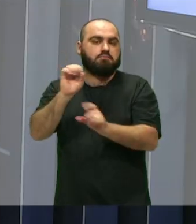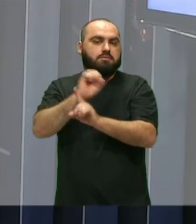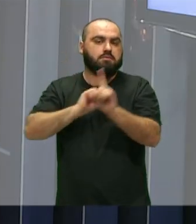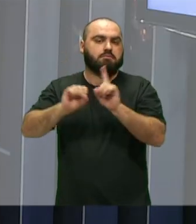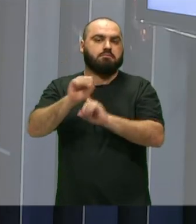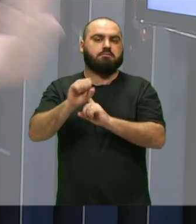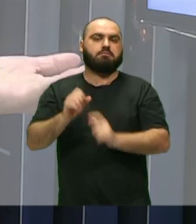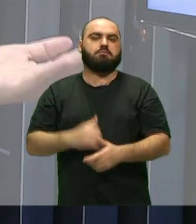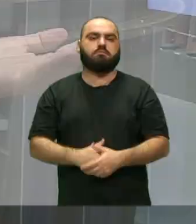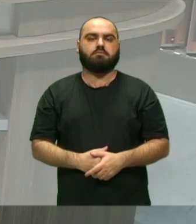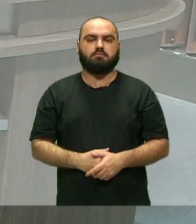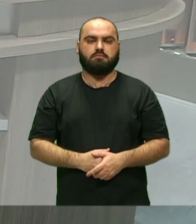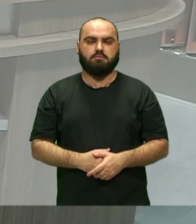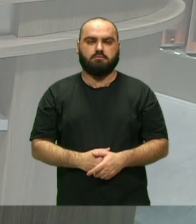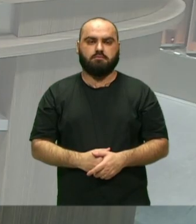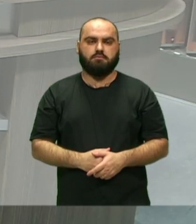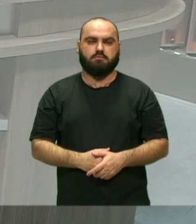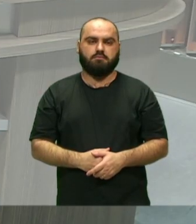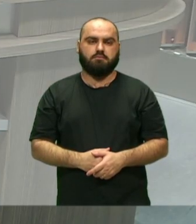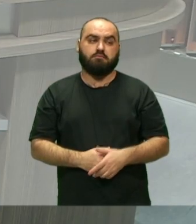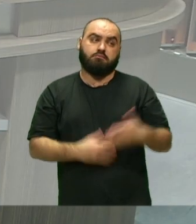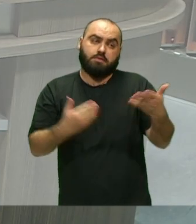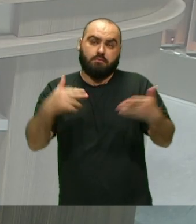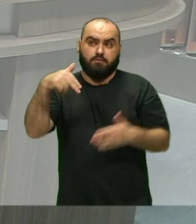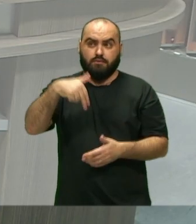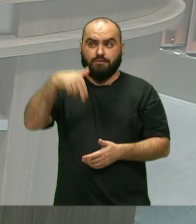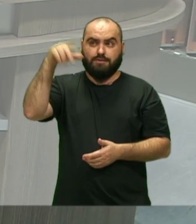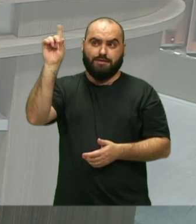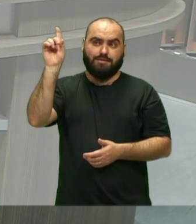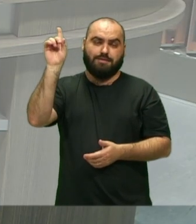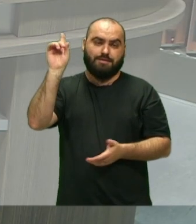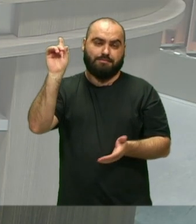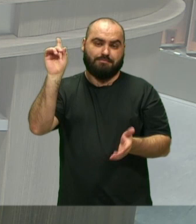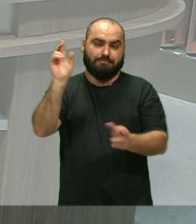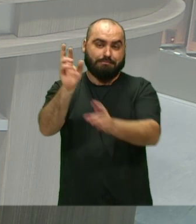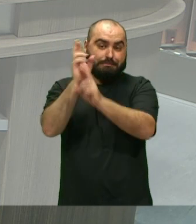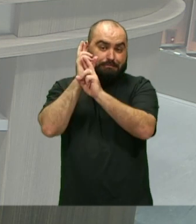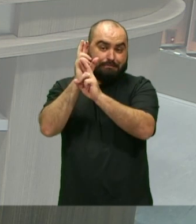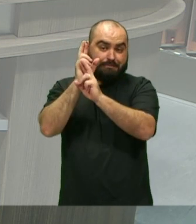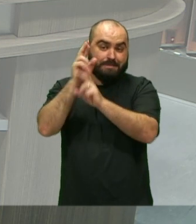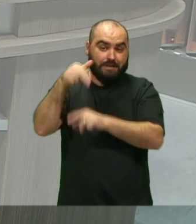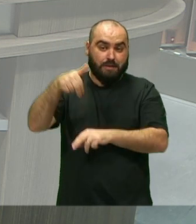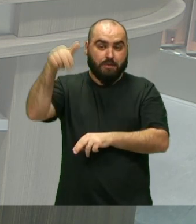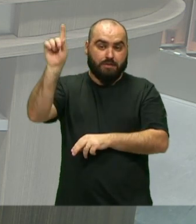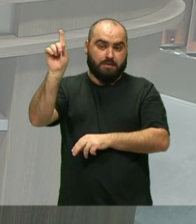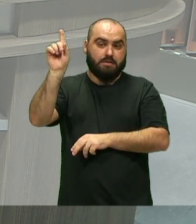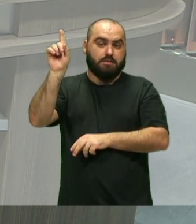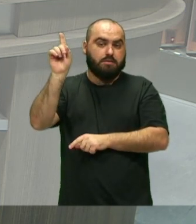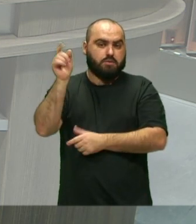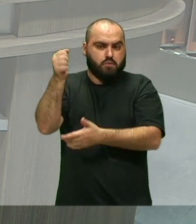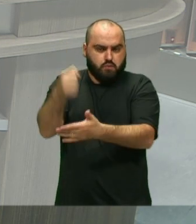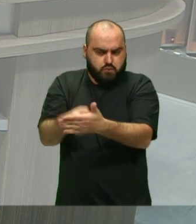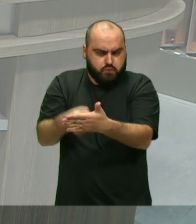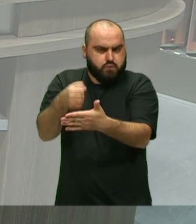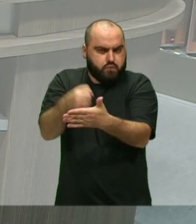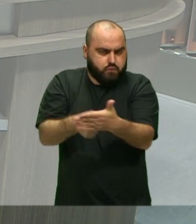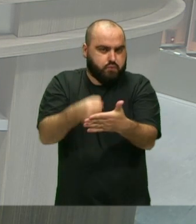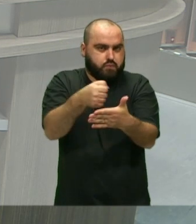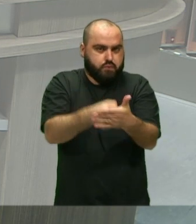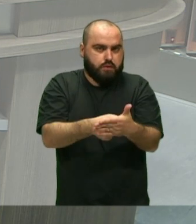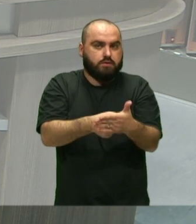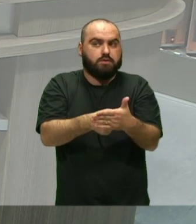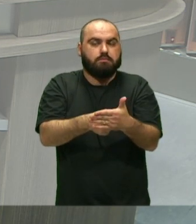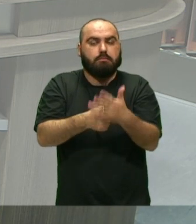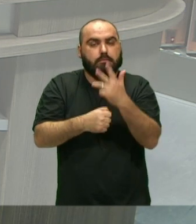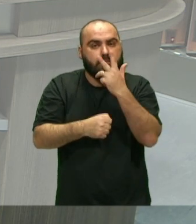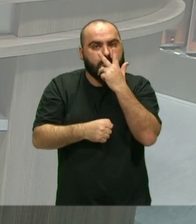certeza E Bom O Nordeste Ainda bem Muito por luta De vocês também Isso já